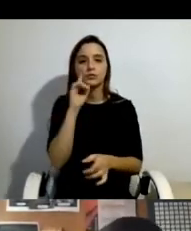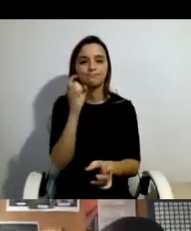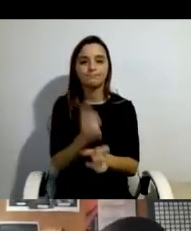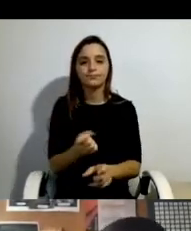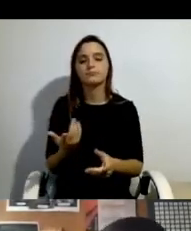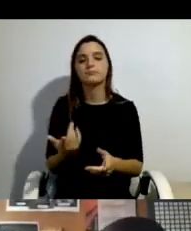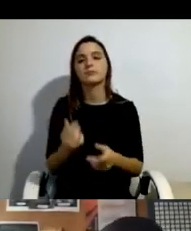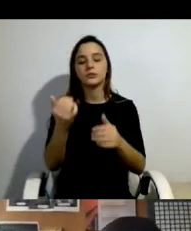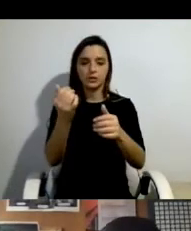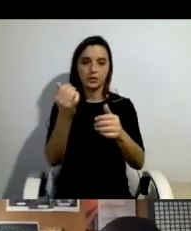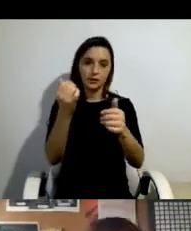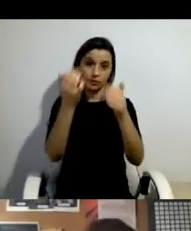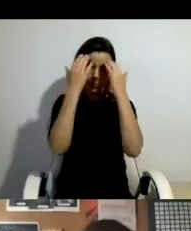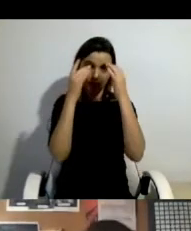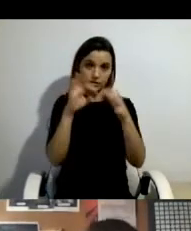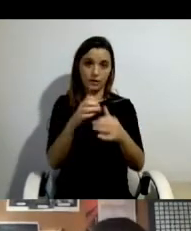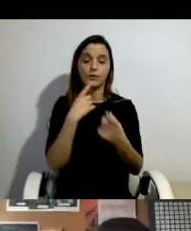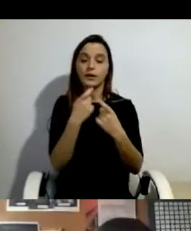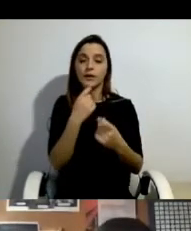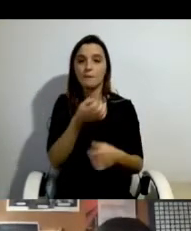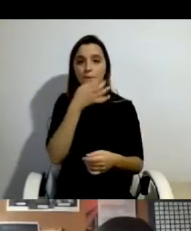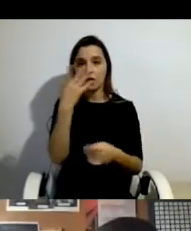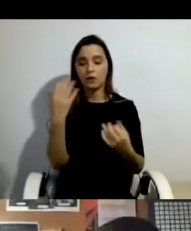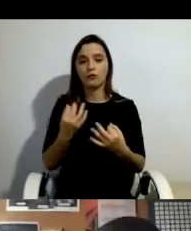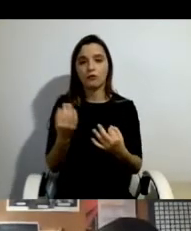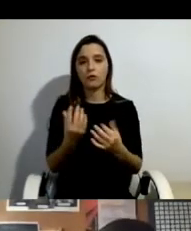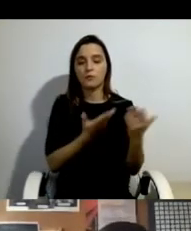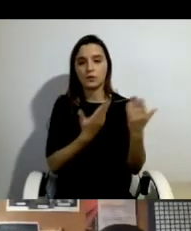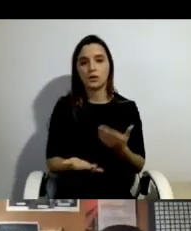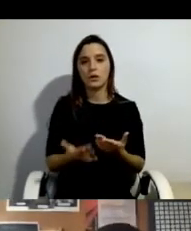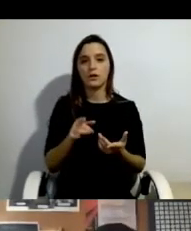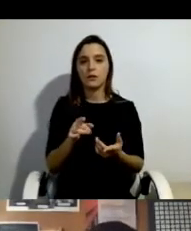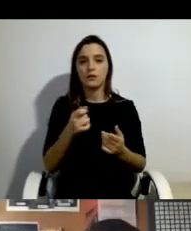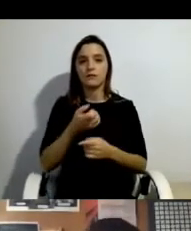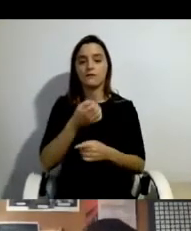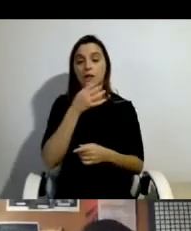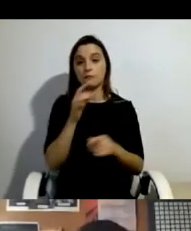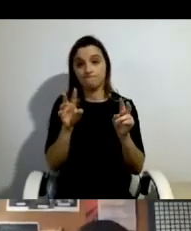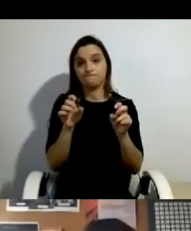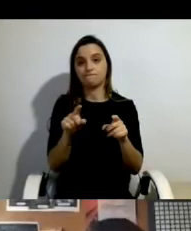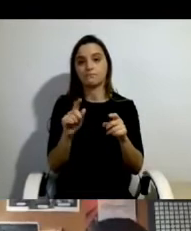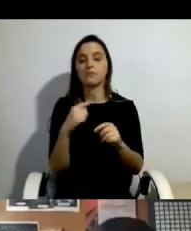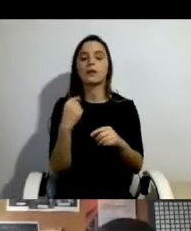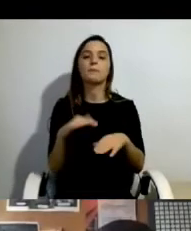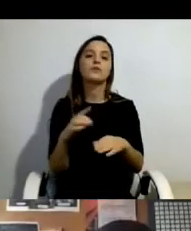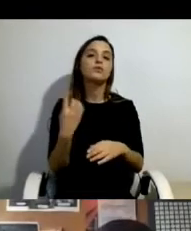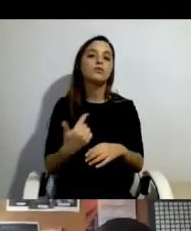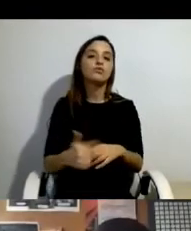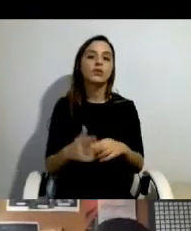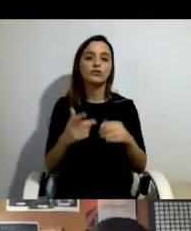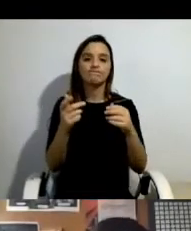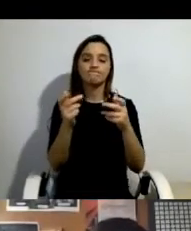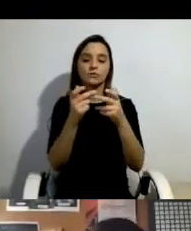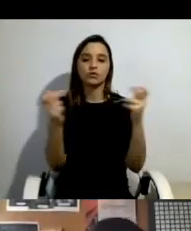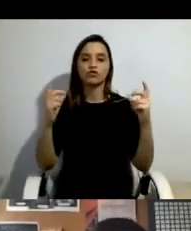do inquérito que foram apresentados de manhã revelam isto muito, mas eu trazia-me aqui alguns certos que